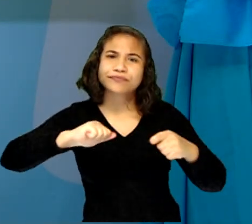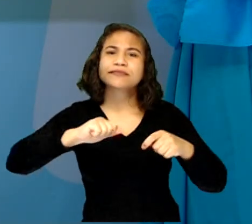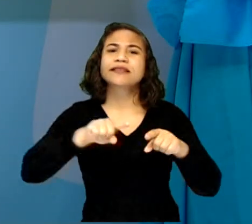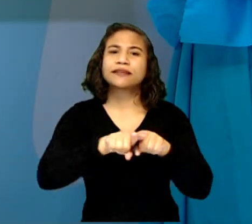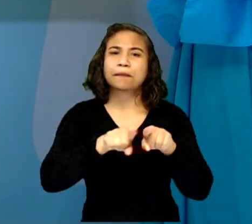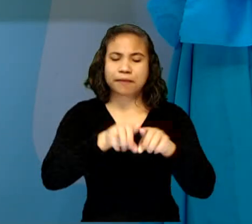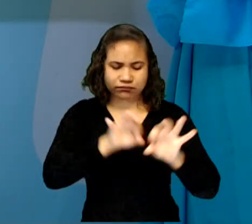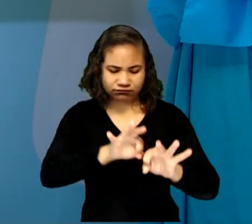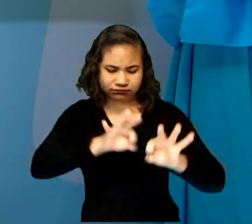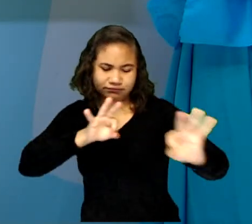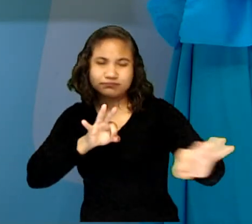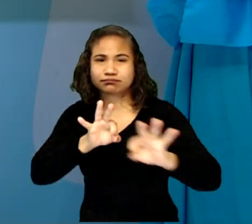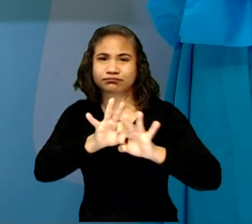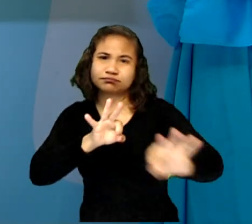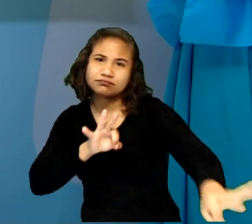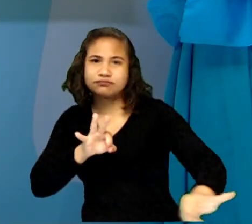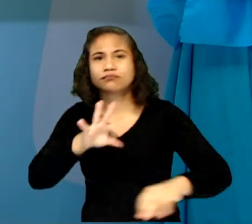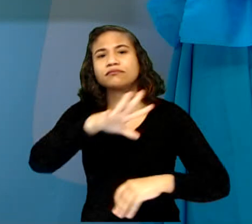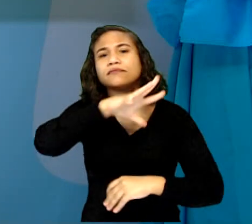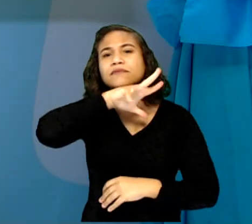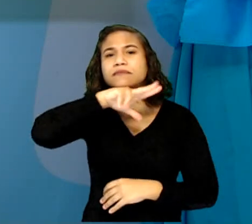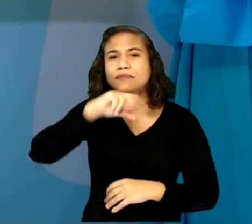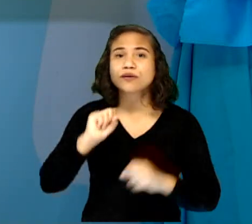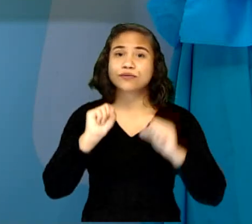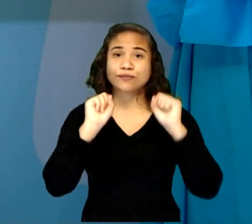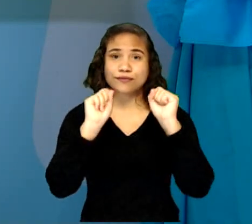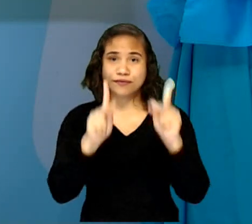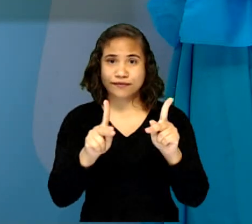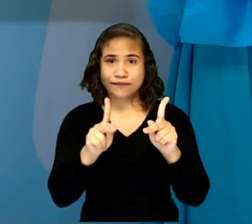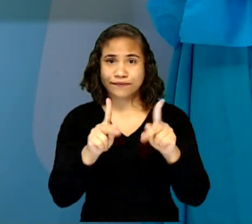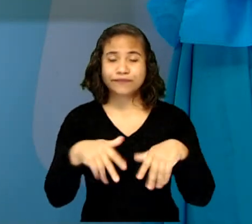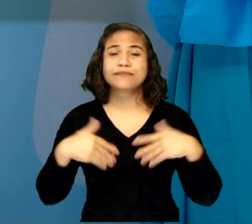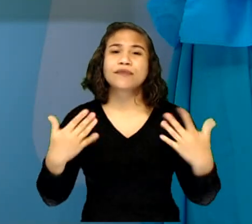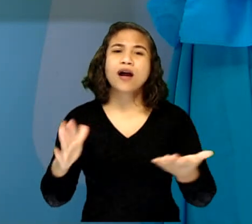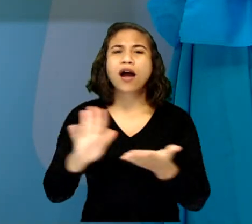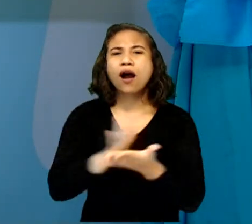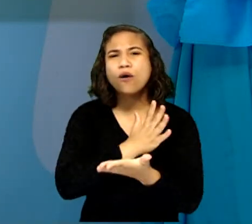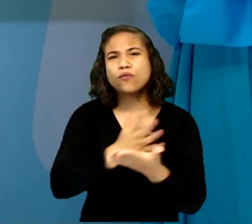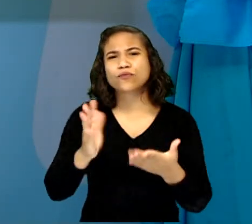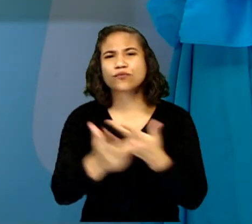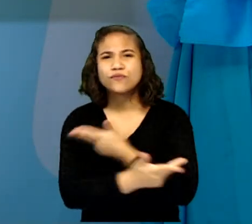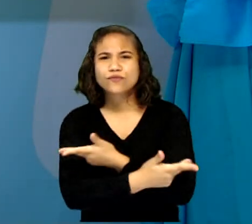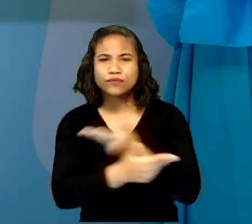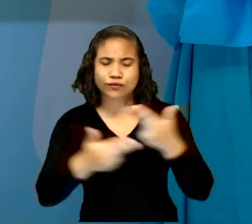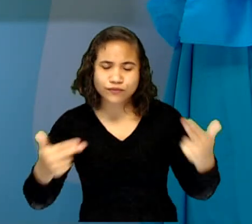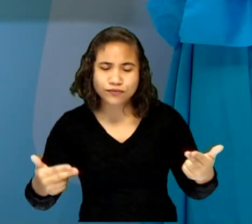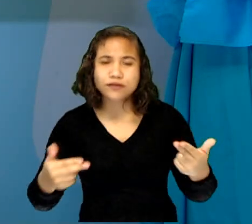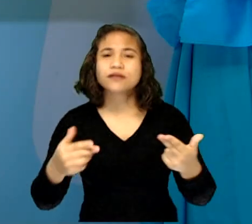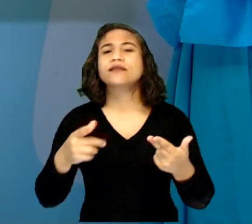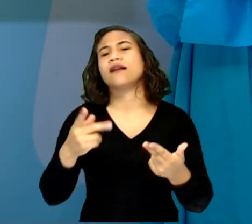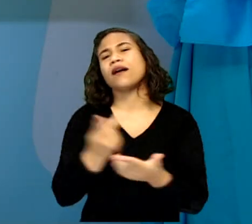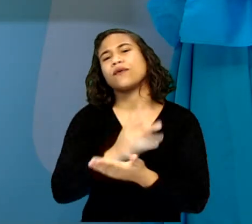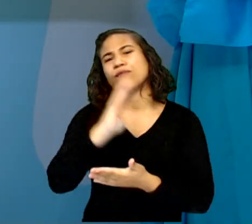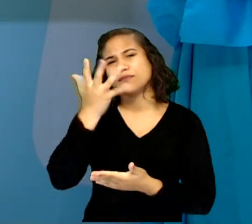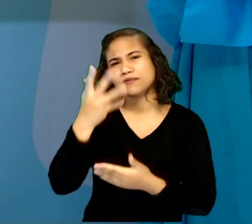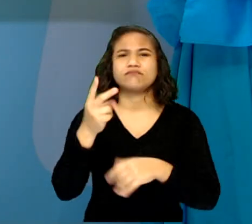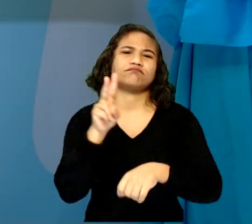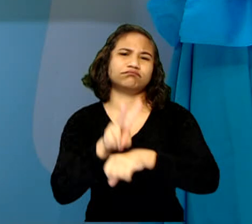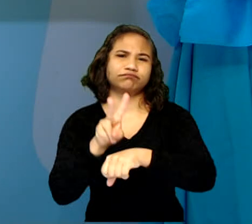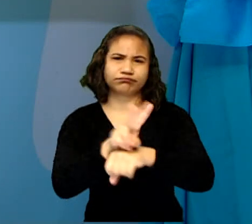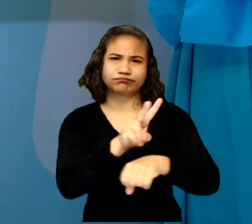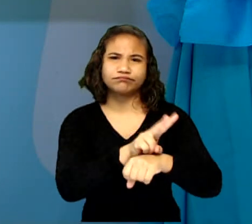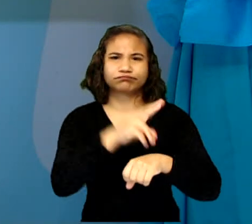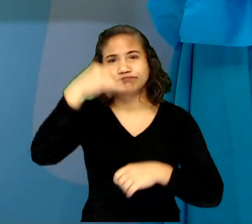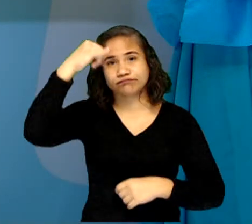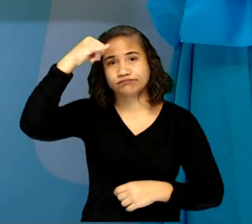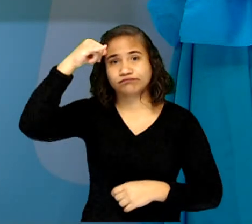distância de animais. Ok, pessoal? São algumas das situações, alguns dos cuidados que nós temos que